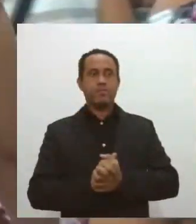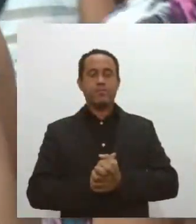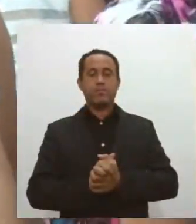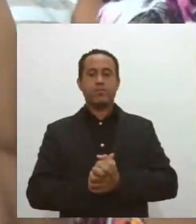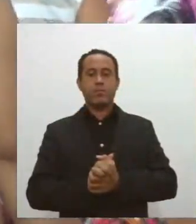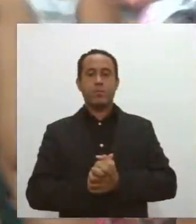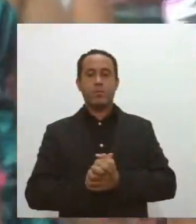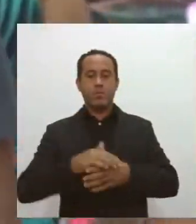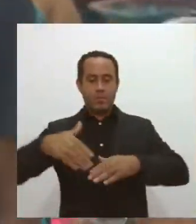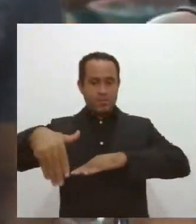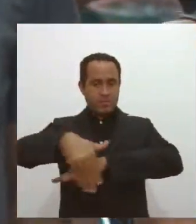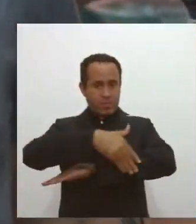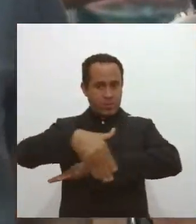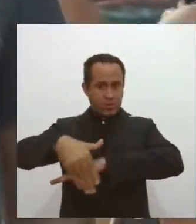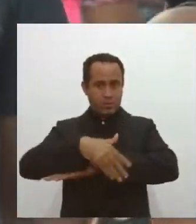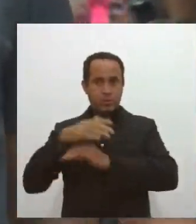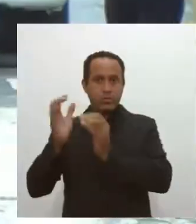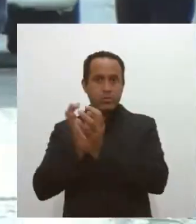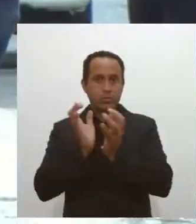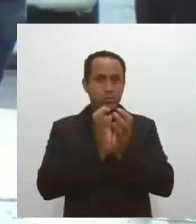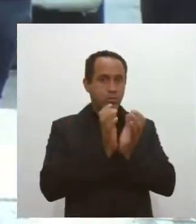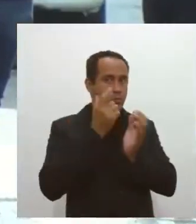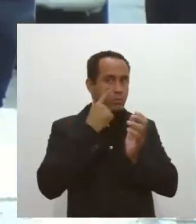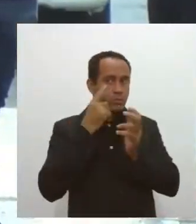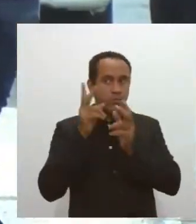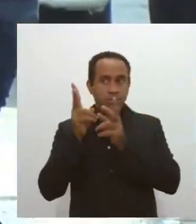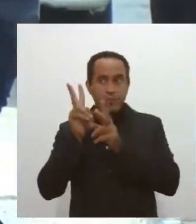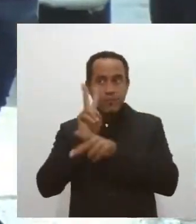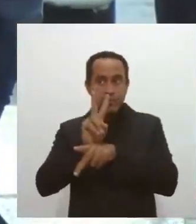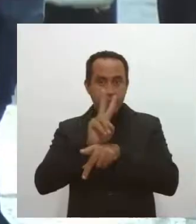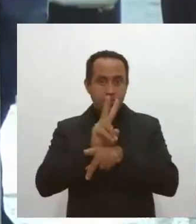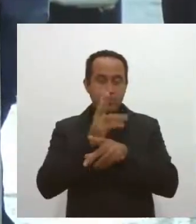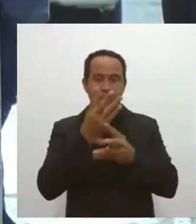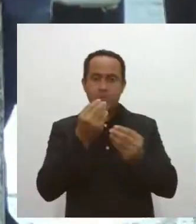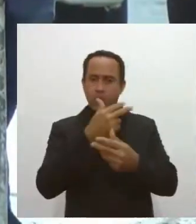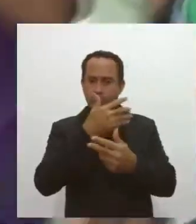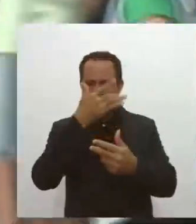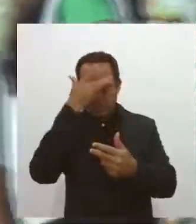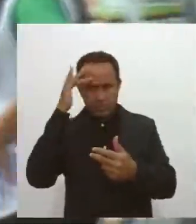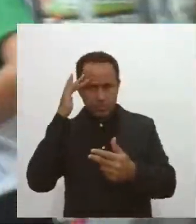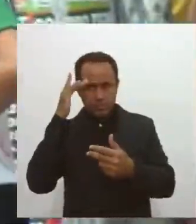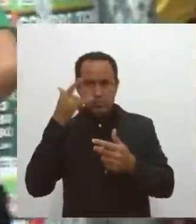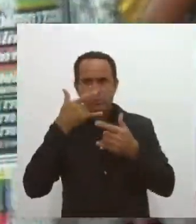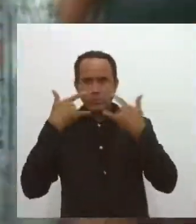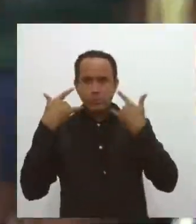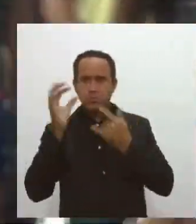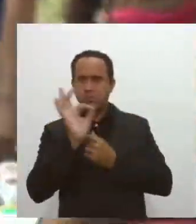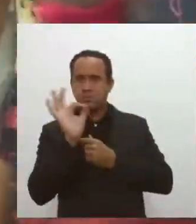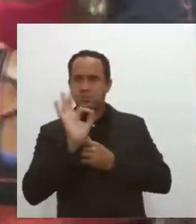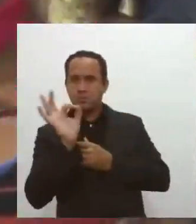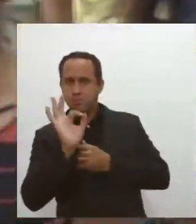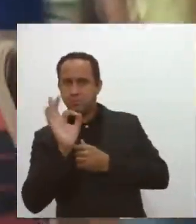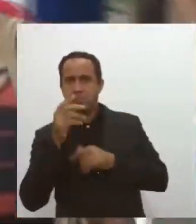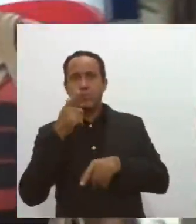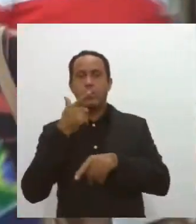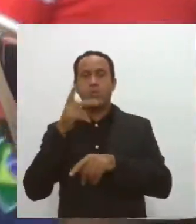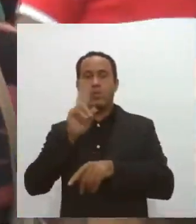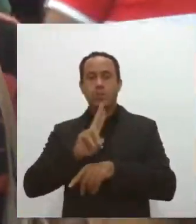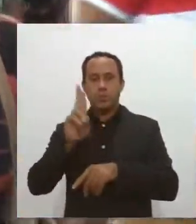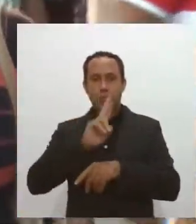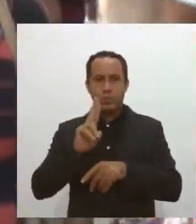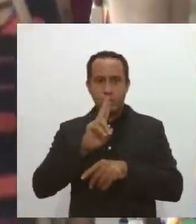Nas ruas, nossa equipe consegue flagrar inúmeras pessoas andando sem máscara. Outras, quando usam,